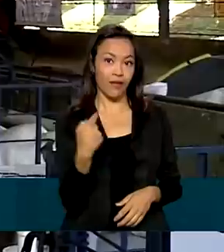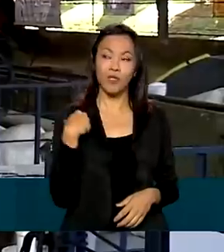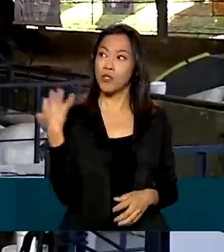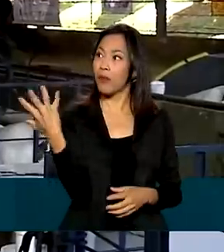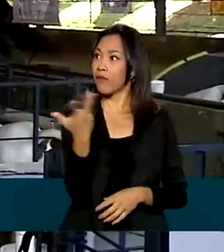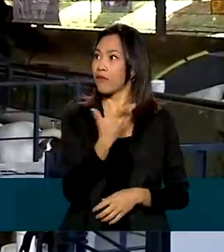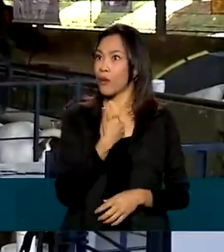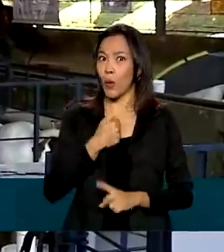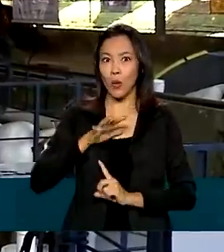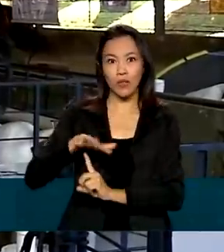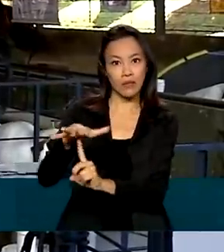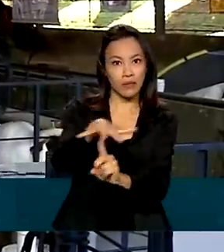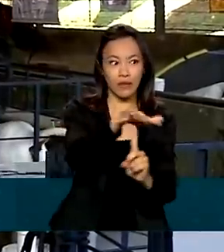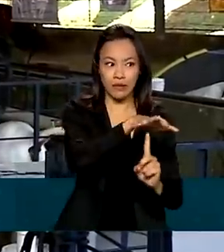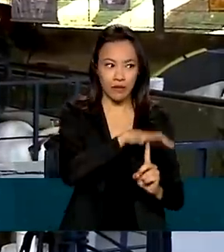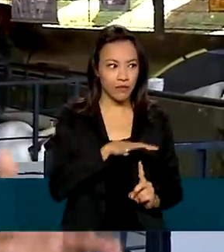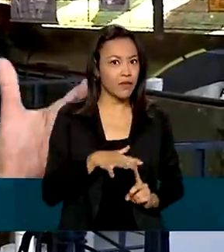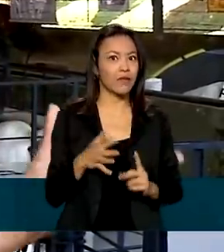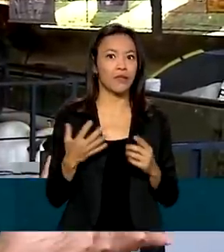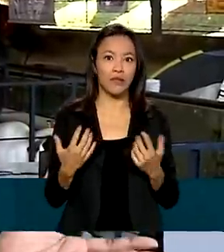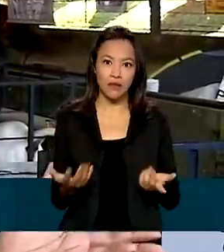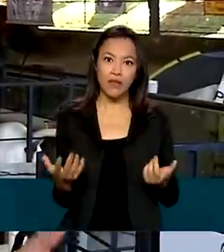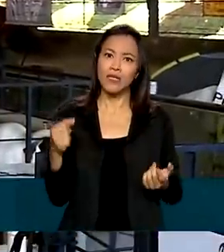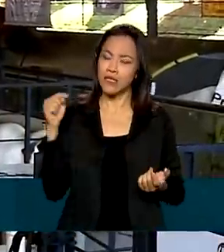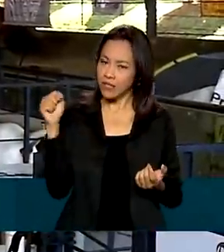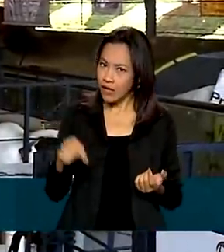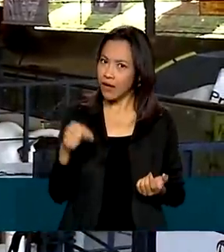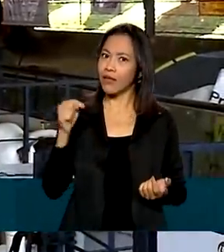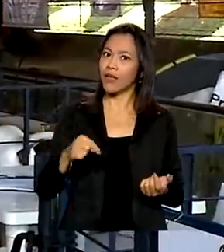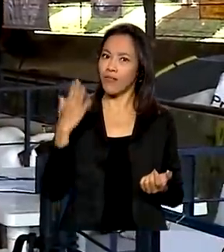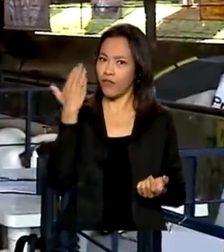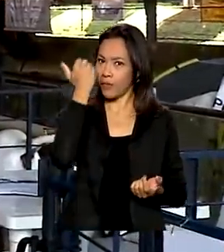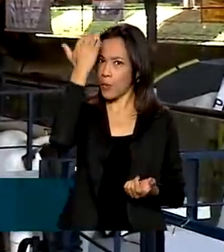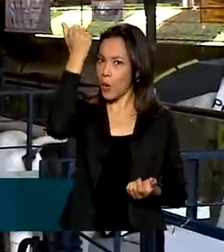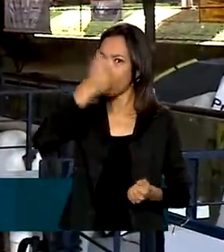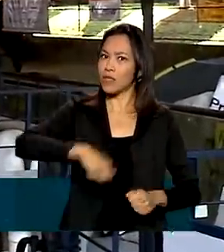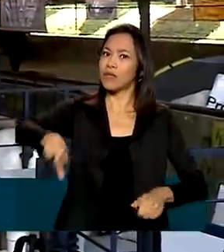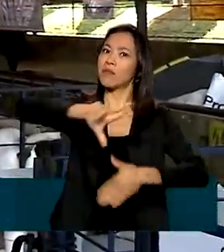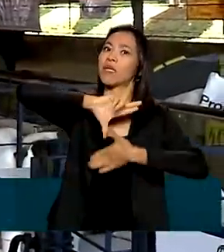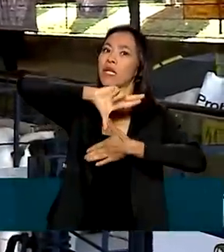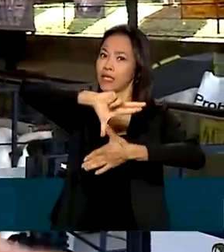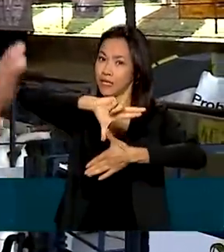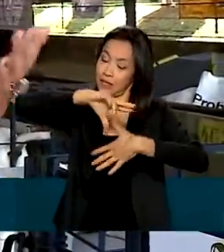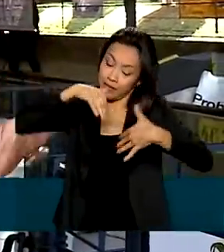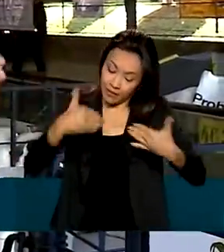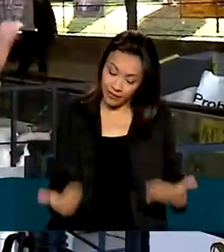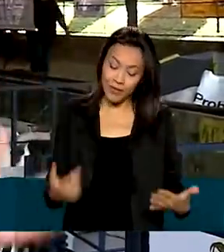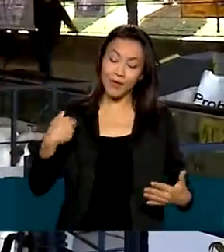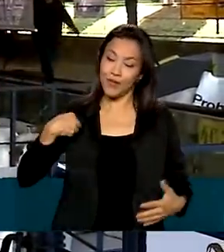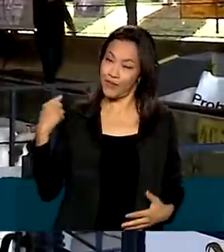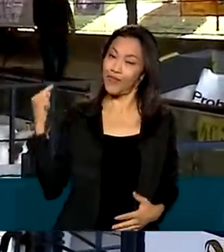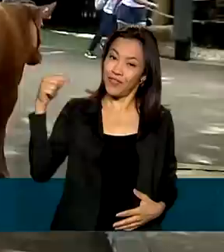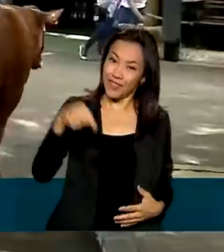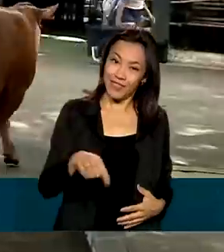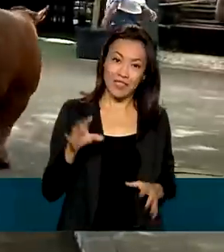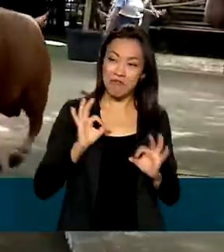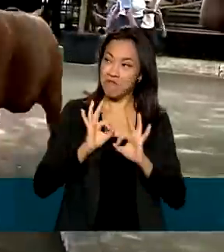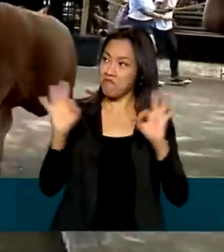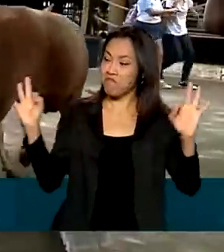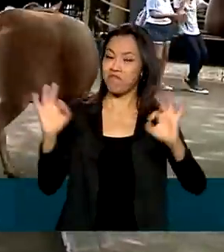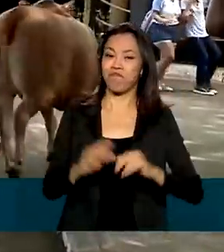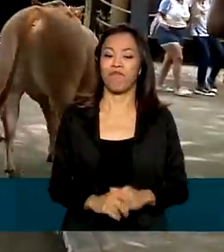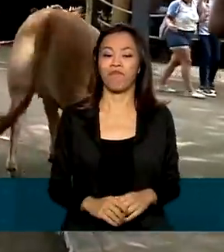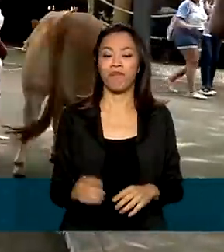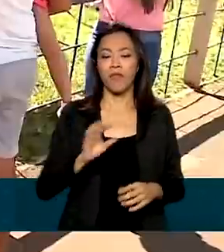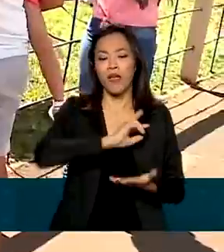Eu acho que dizem que é uma exposição famosa da América Latina, né? Então, assim, está sendo fantástico. Nos